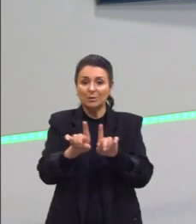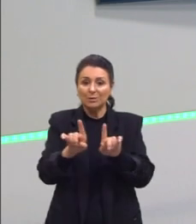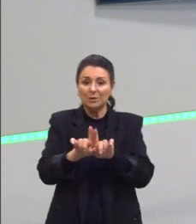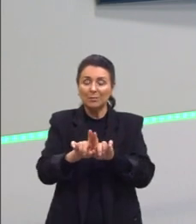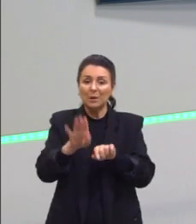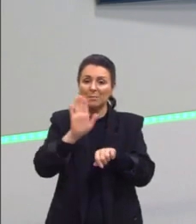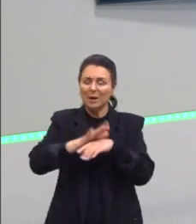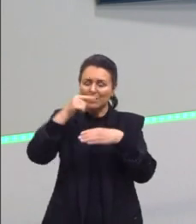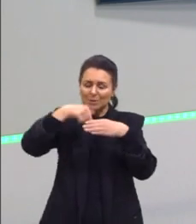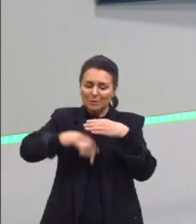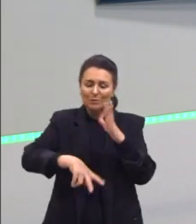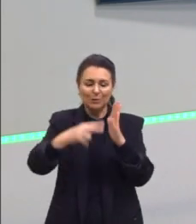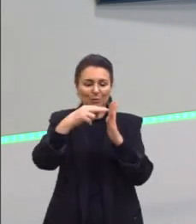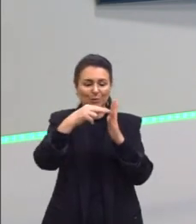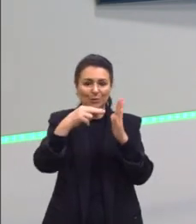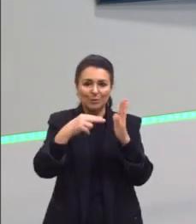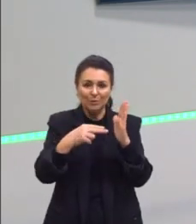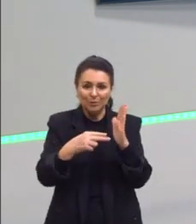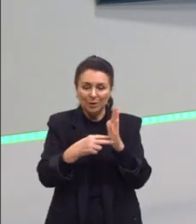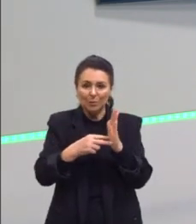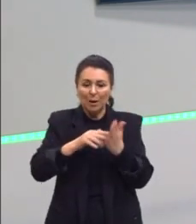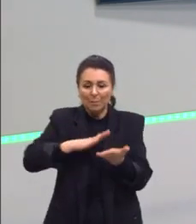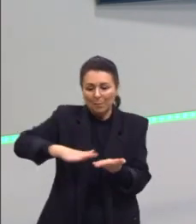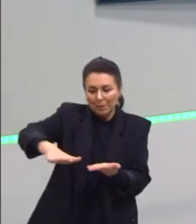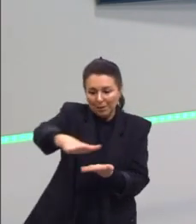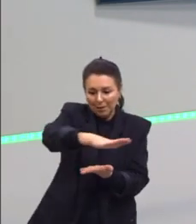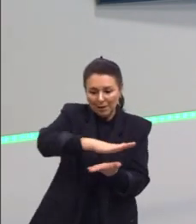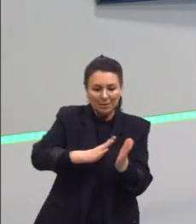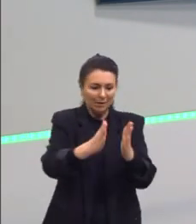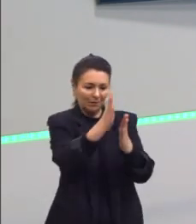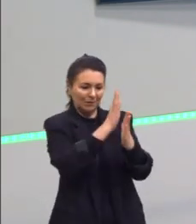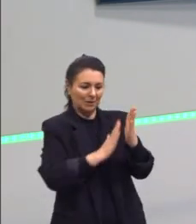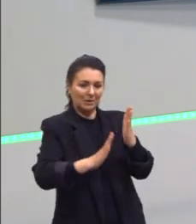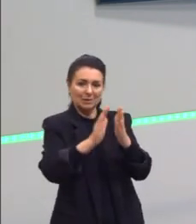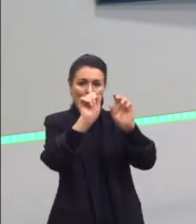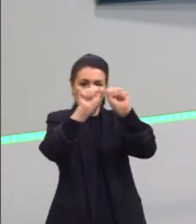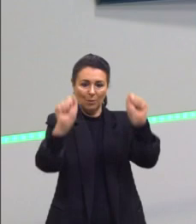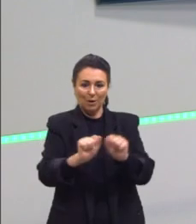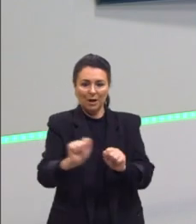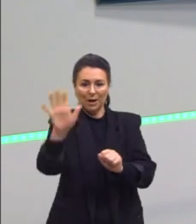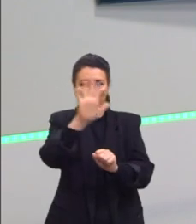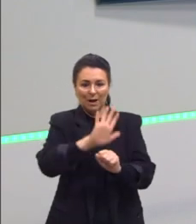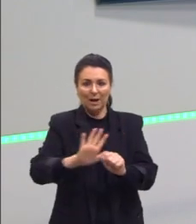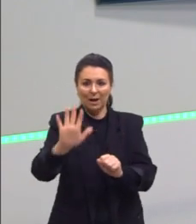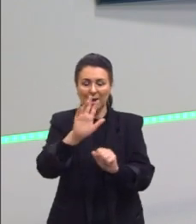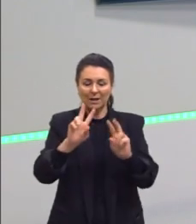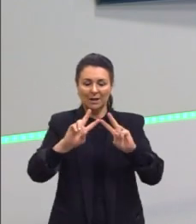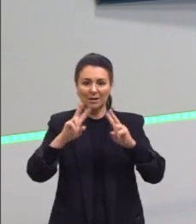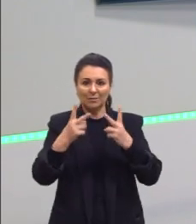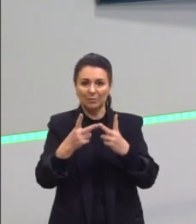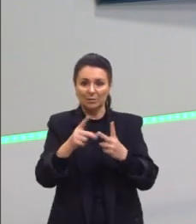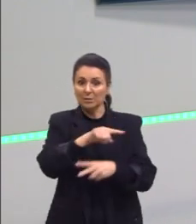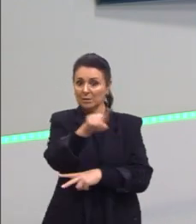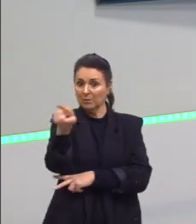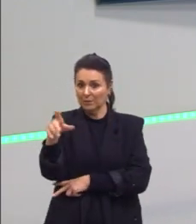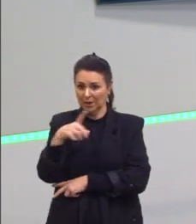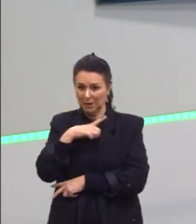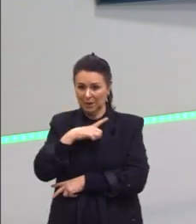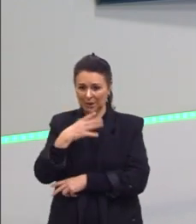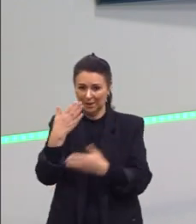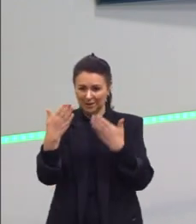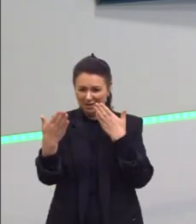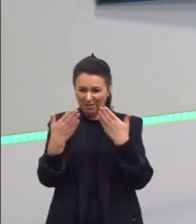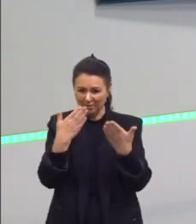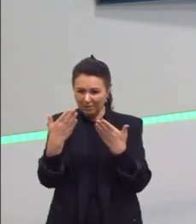trabalhando os prismas, planificação, área e volume. Se vocês ficaram com dúvidas,